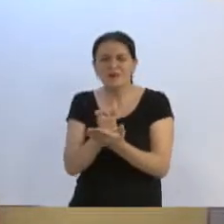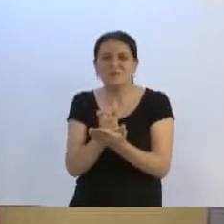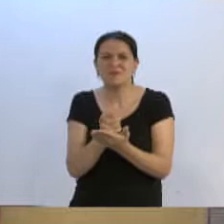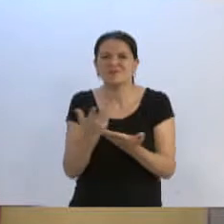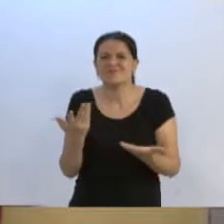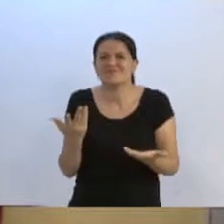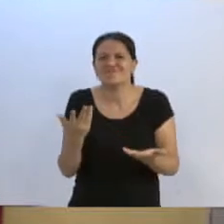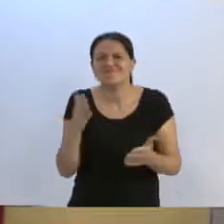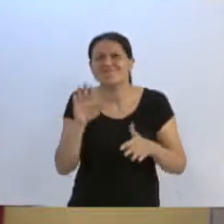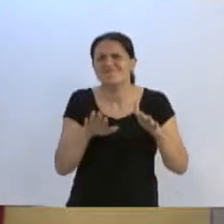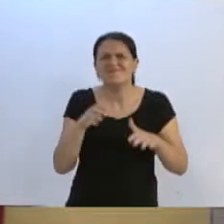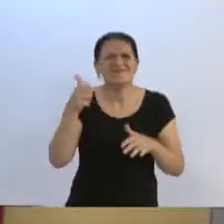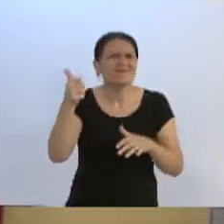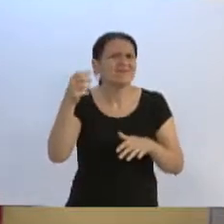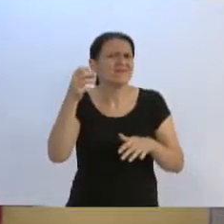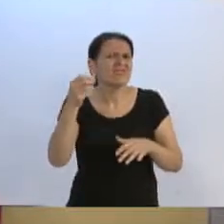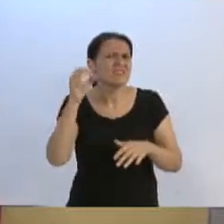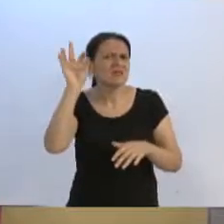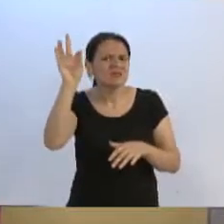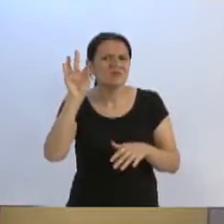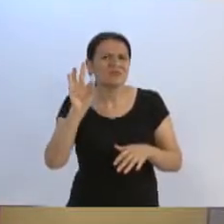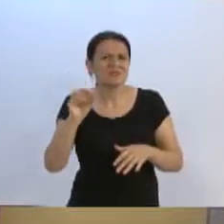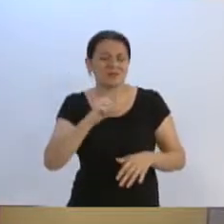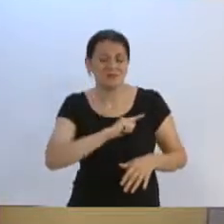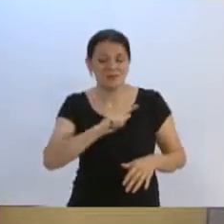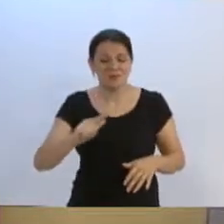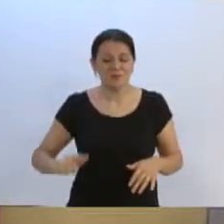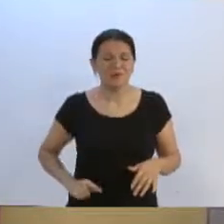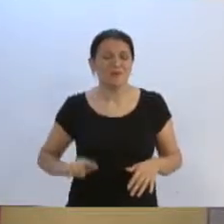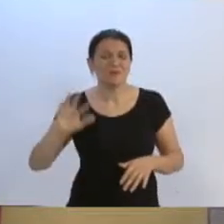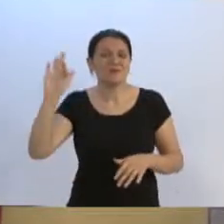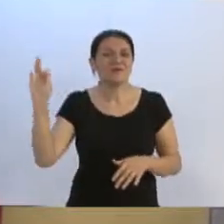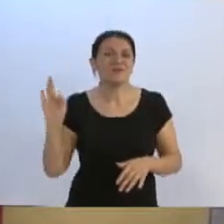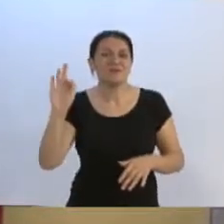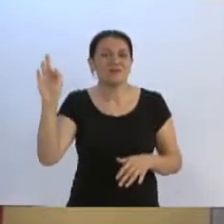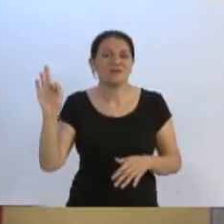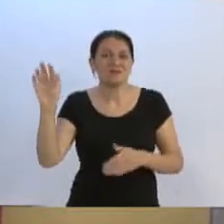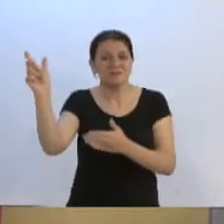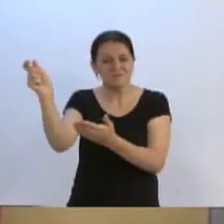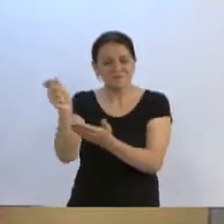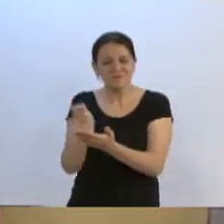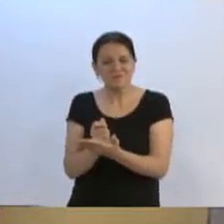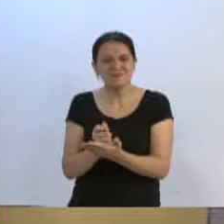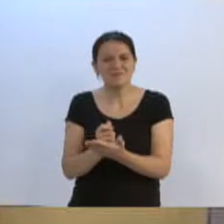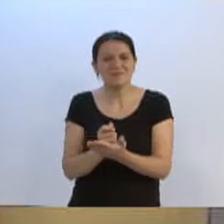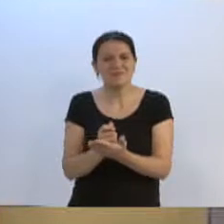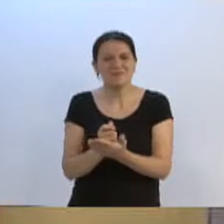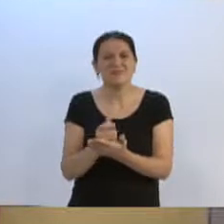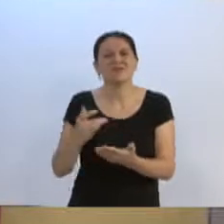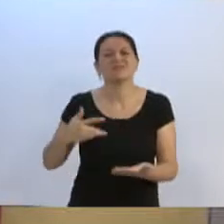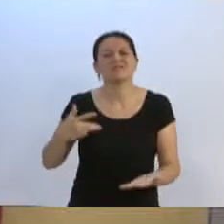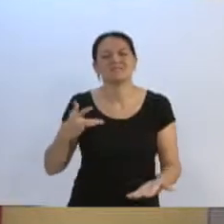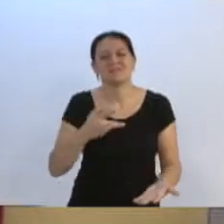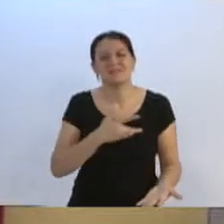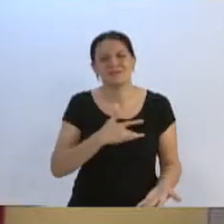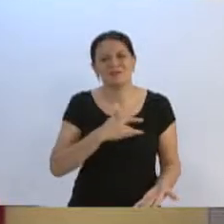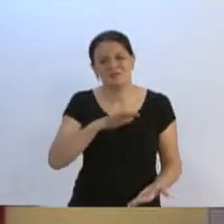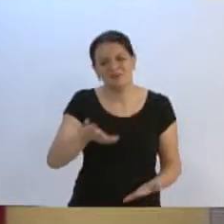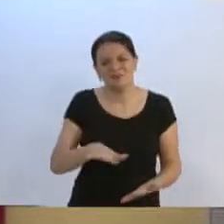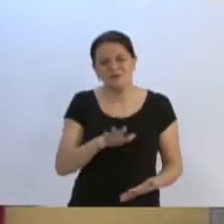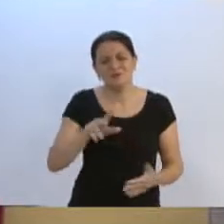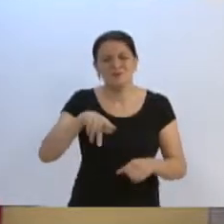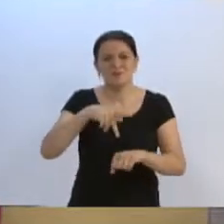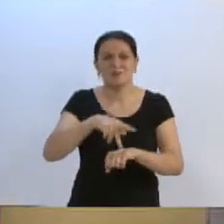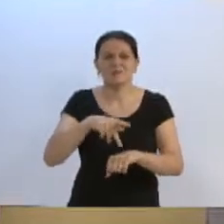fica em torno de 10%, que o governo federal encaminha o que investe em saúde pública em todo o país.